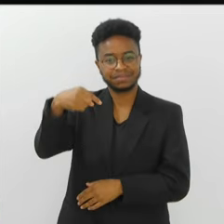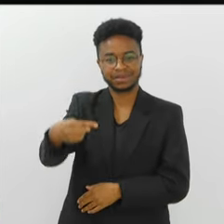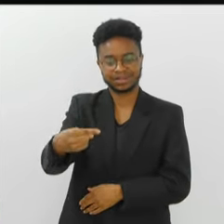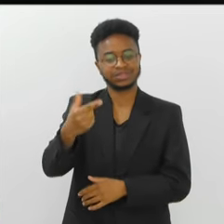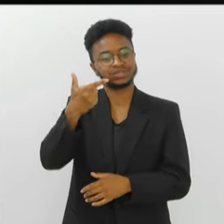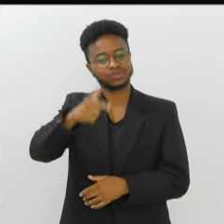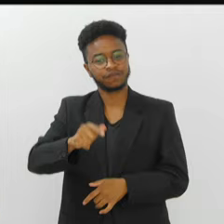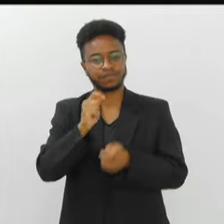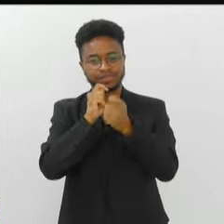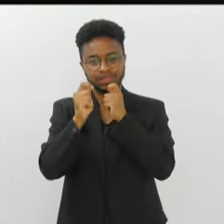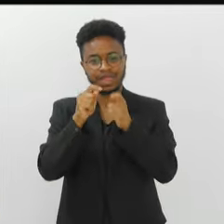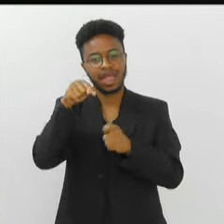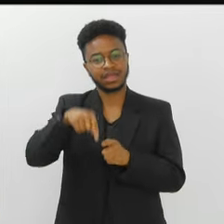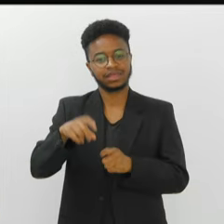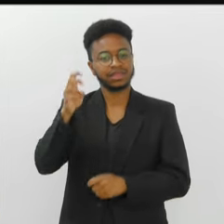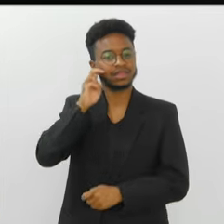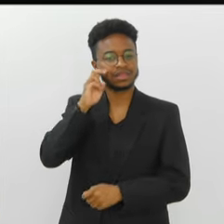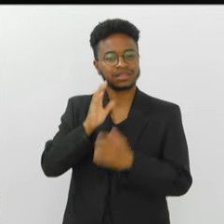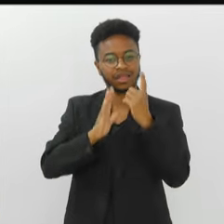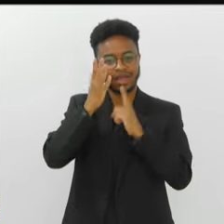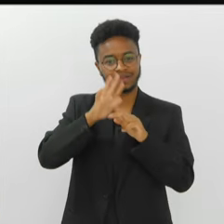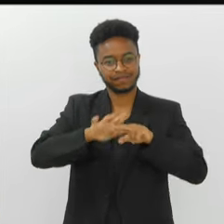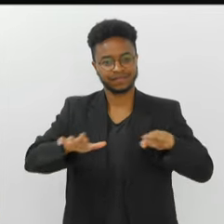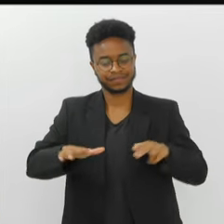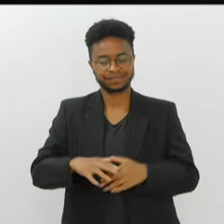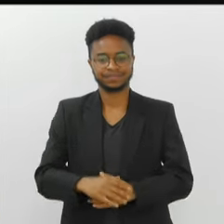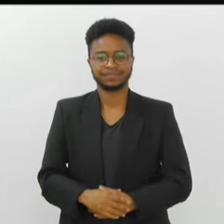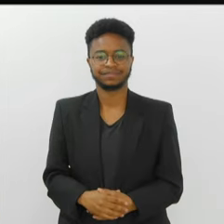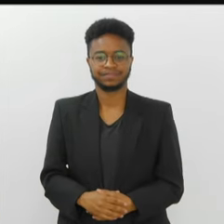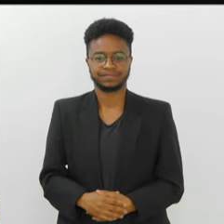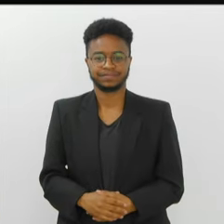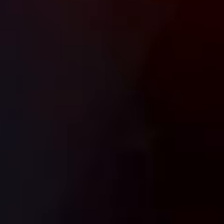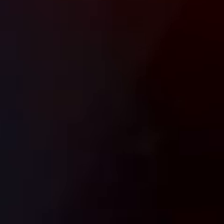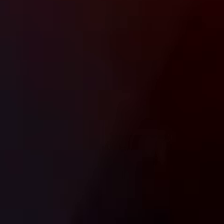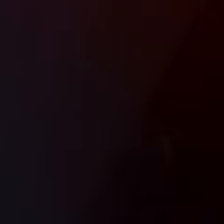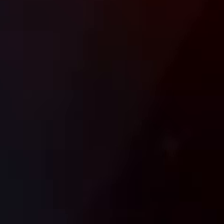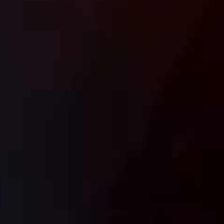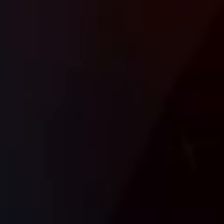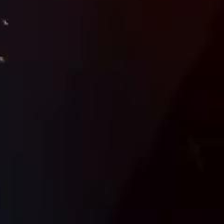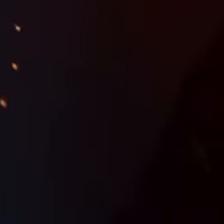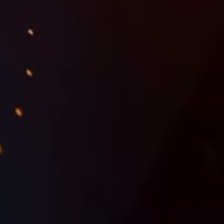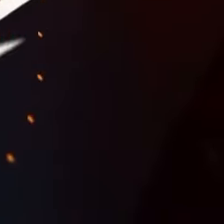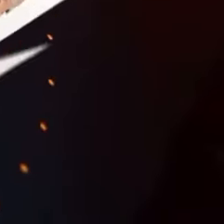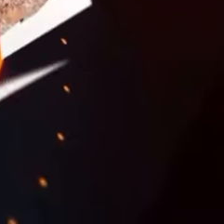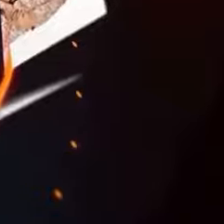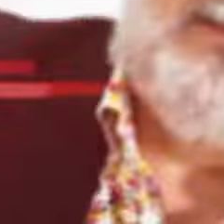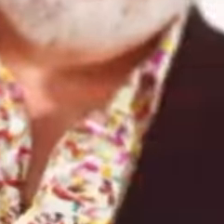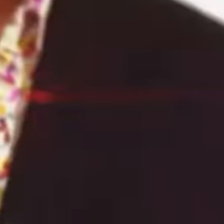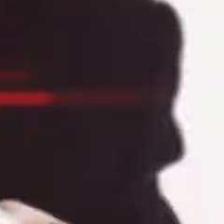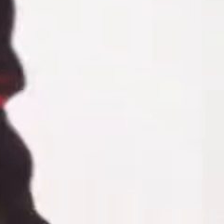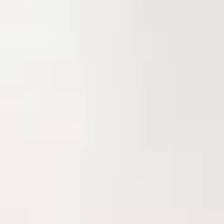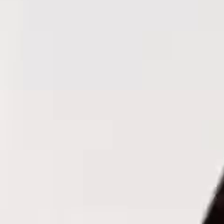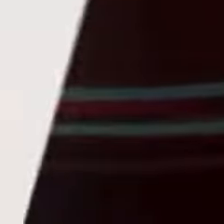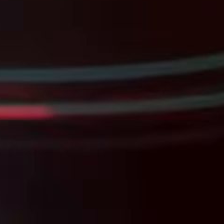Até semana que vem com mais uma entrevista no nosso Quintas com Quintais. Música